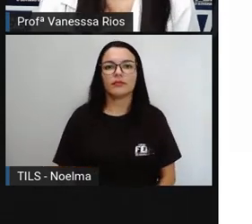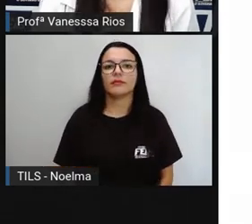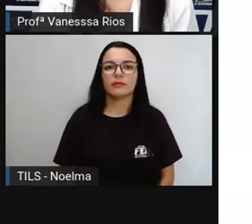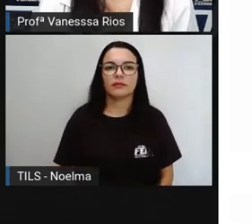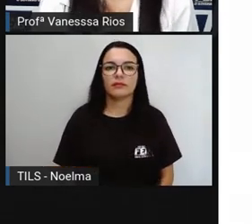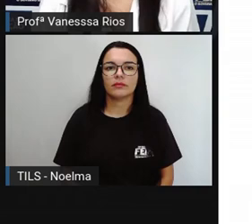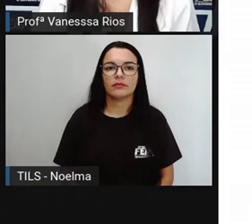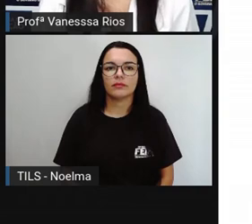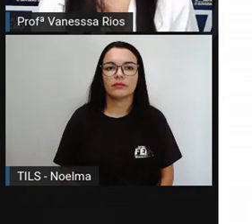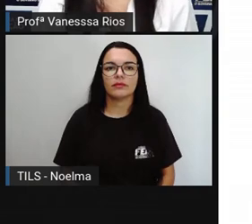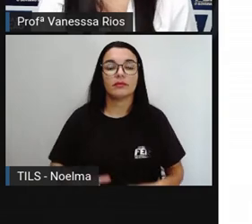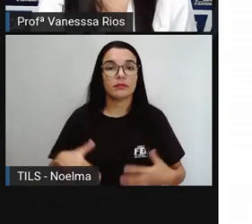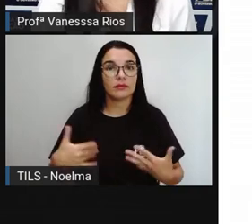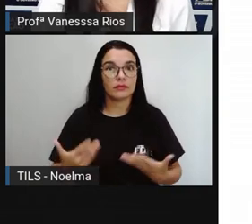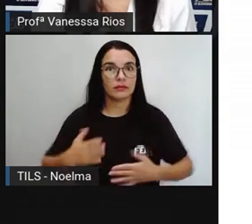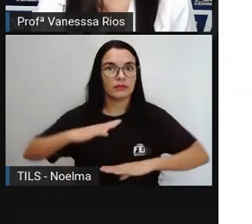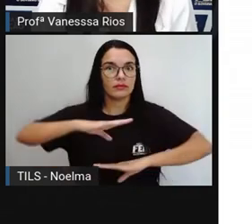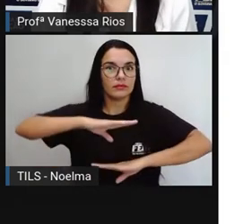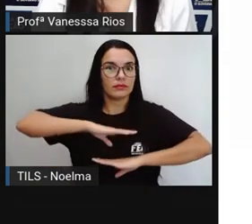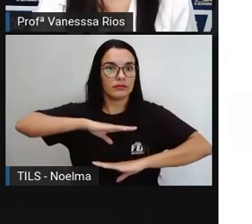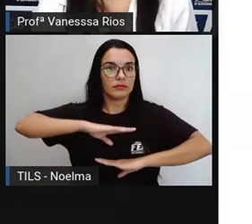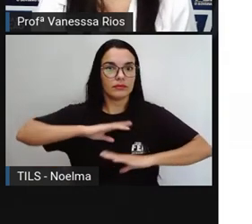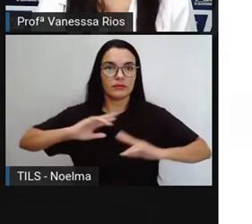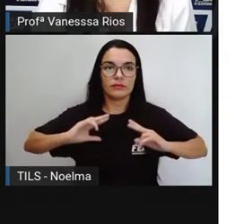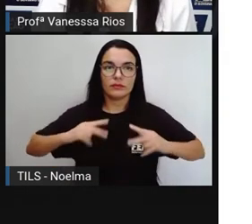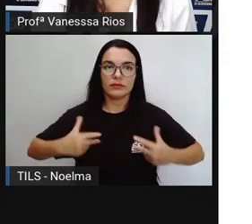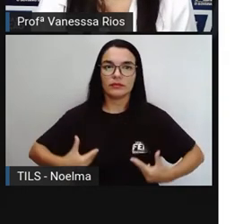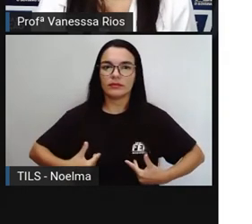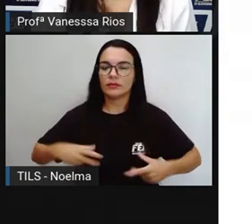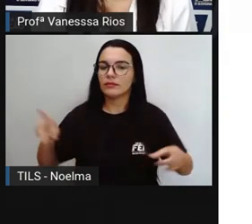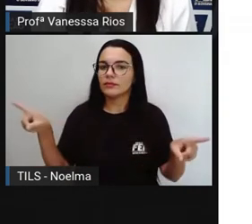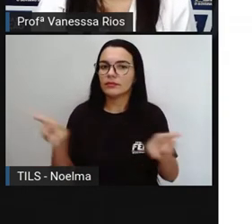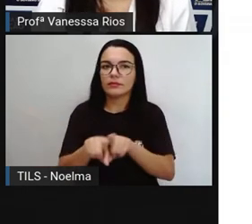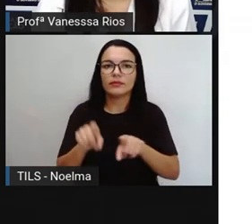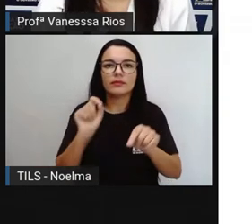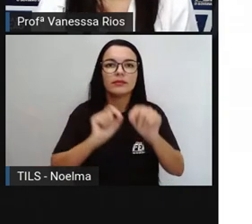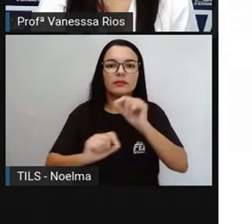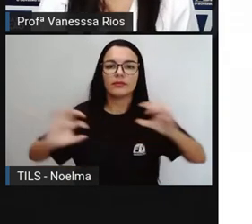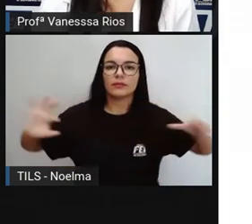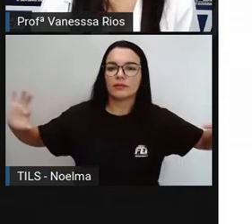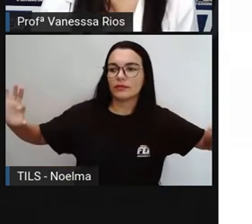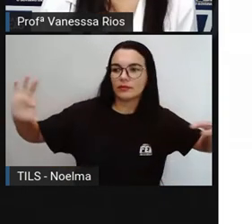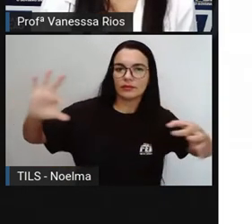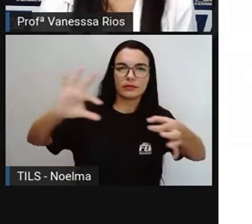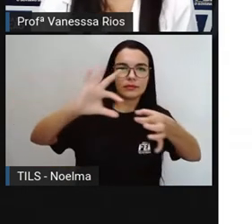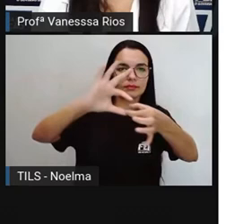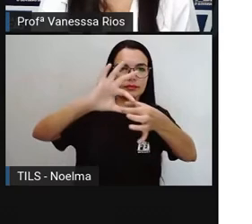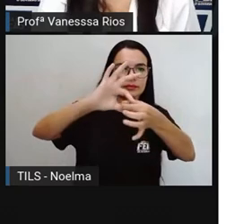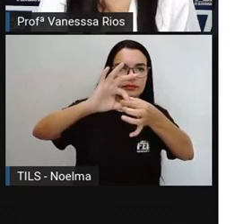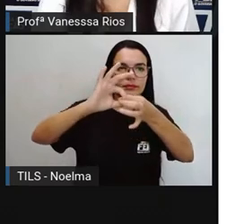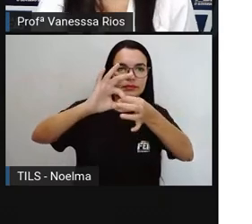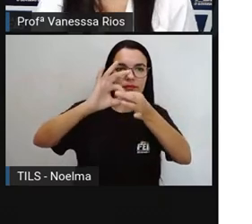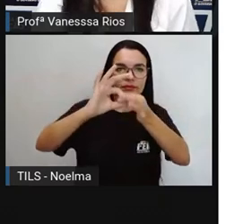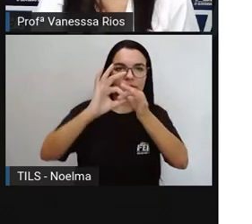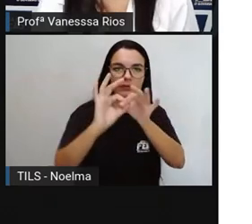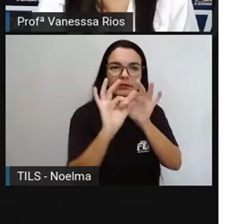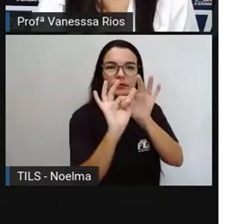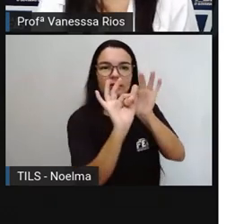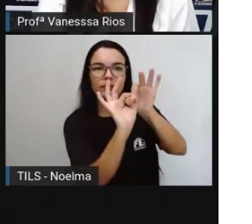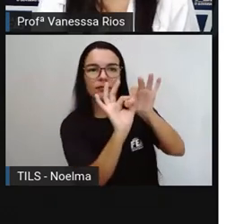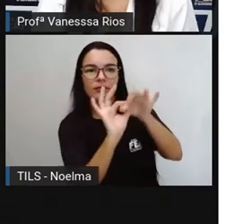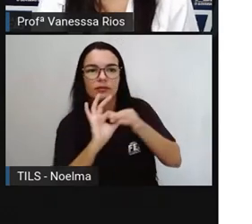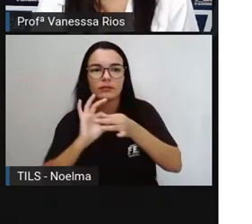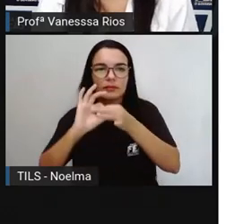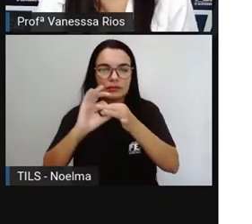Então os sistemas do corpo humano eles estão, ó, interligados e a gente já viu aí a necessidade de outros